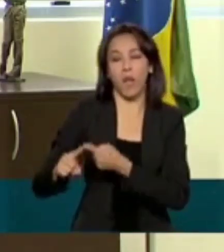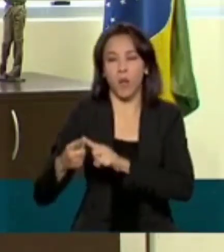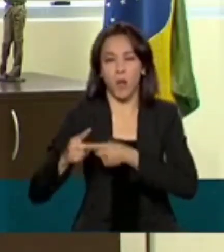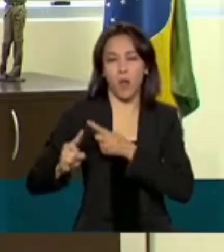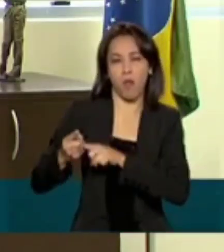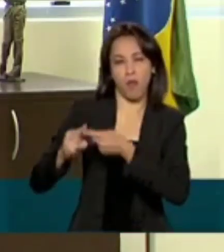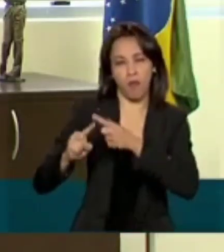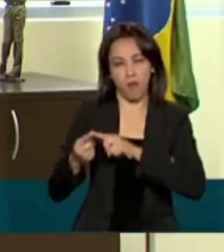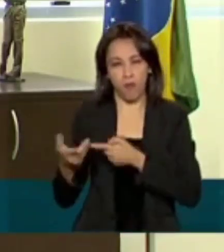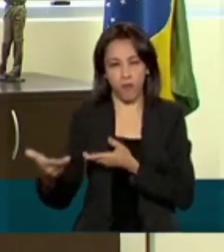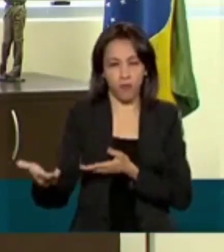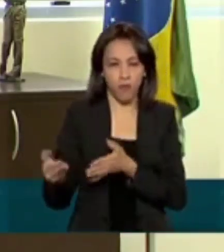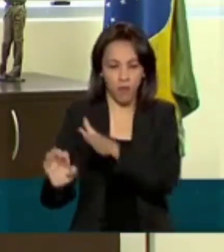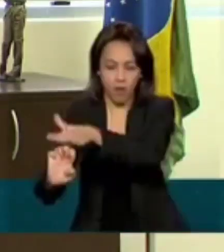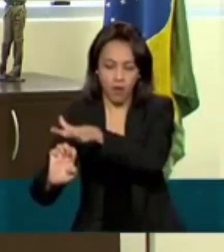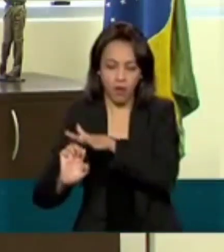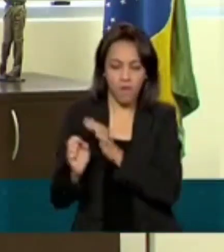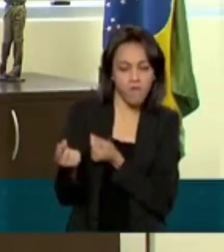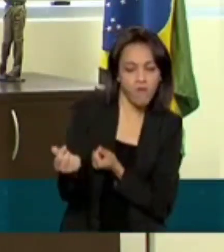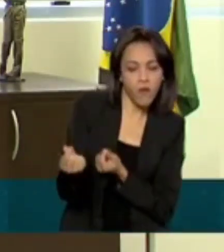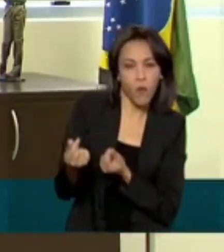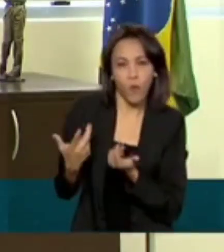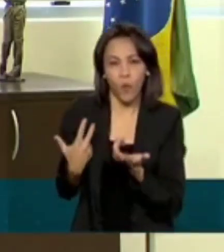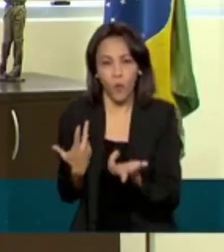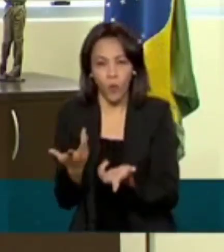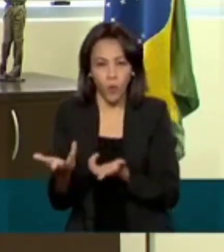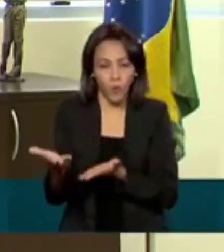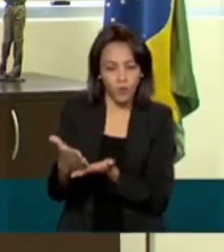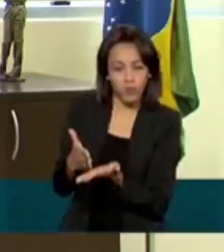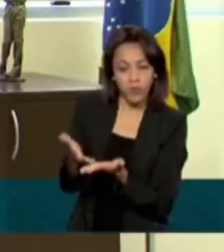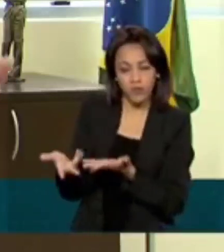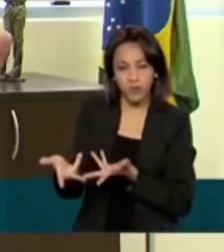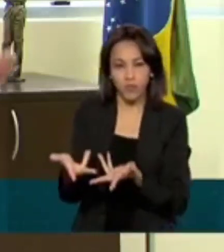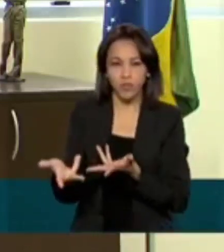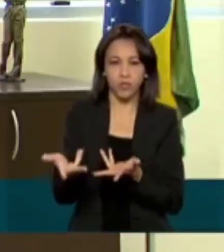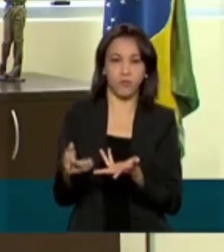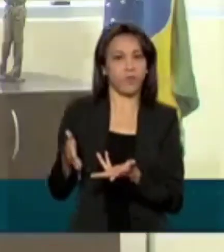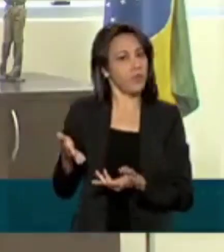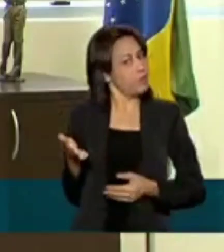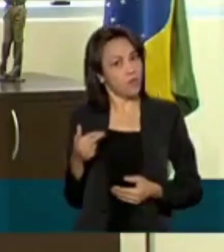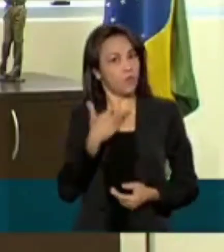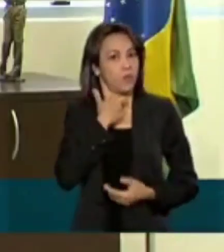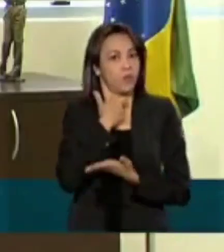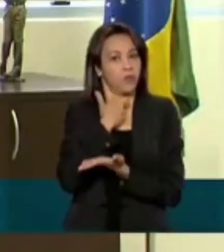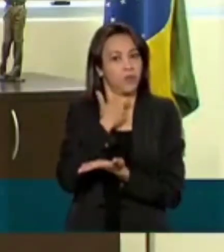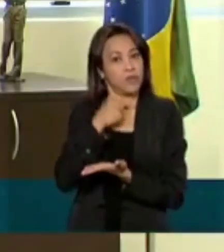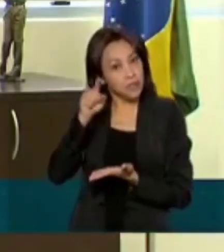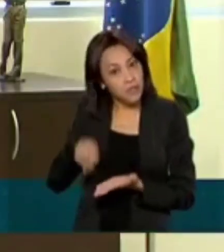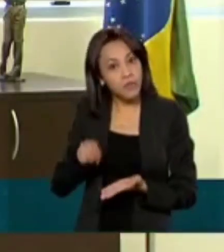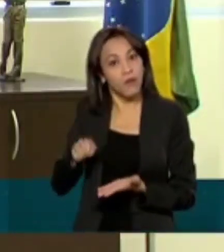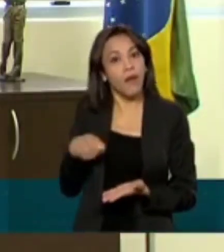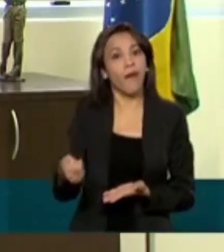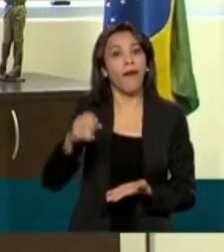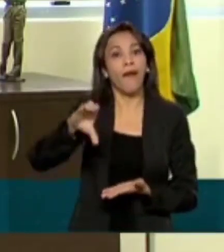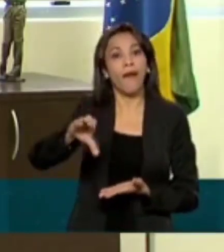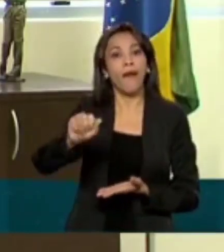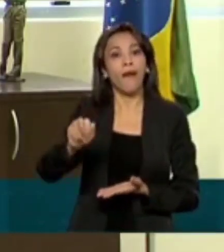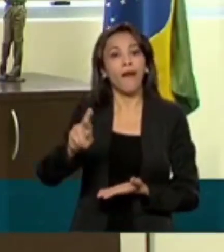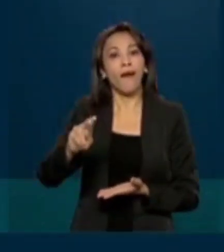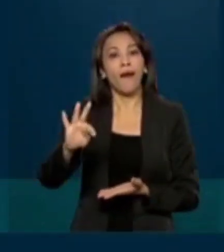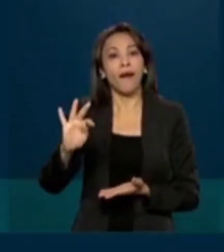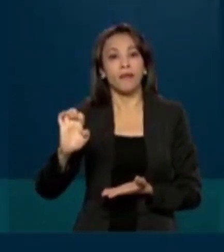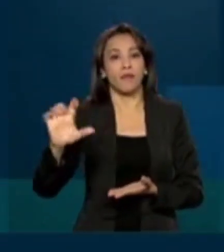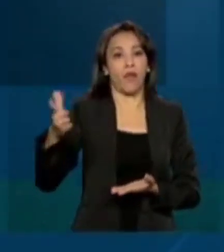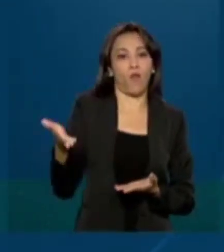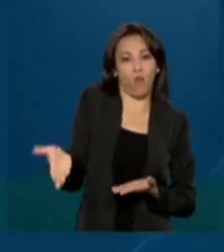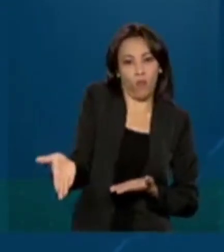do mercado. Preço, oferta, dividindo região geográfica. Isso é cartel. E isso é muito ruim para o consumidor.